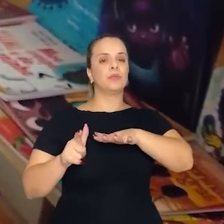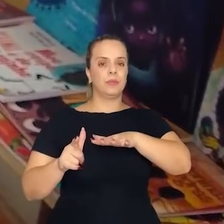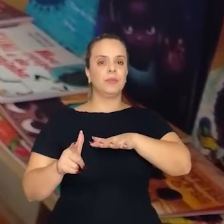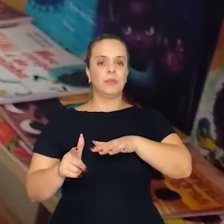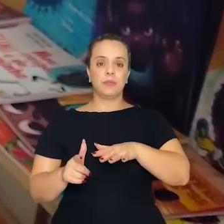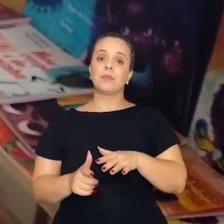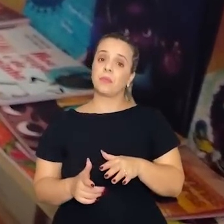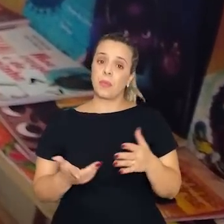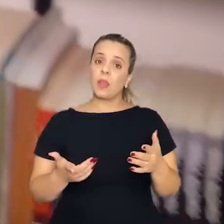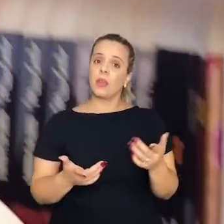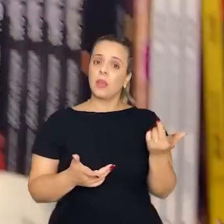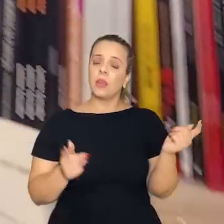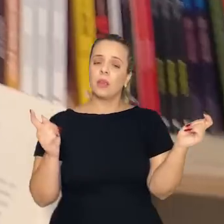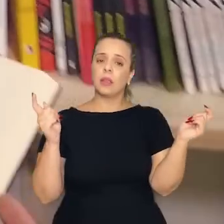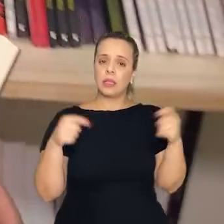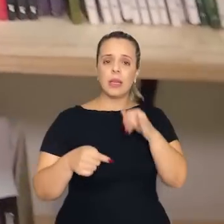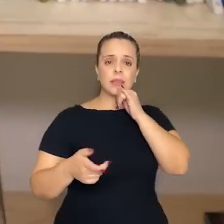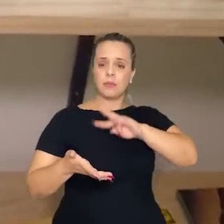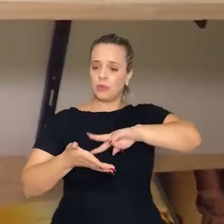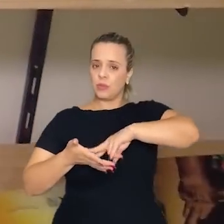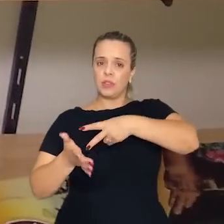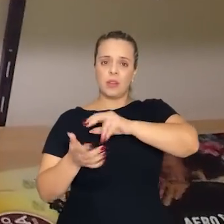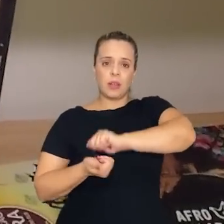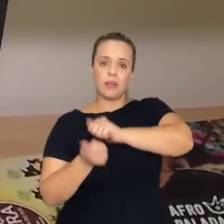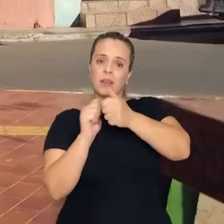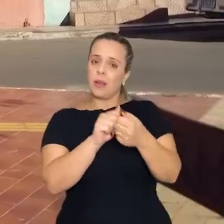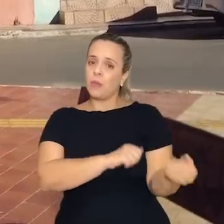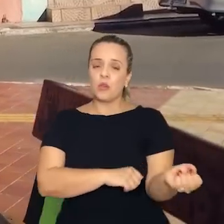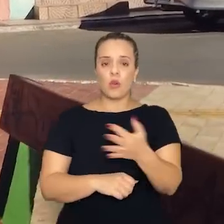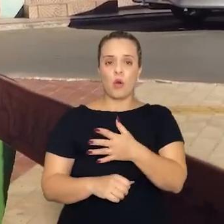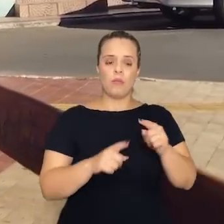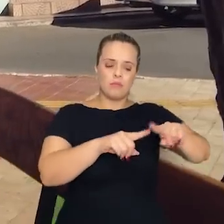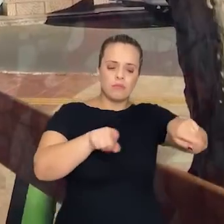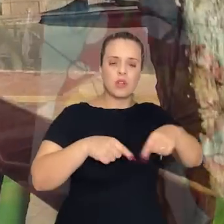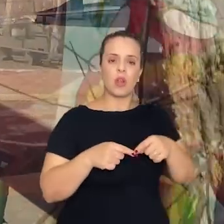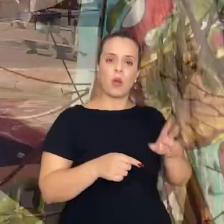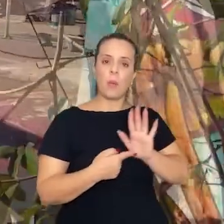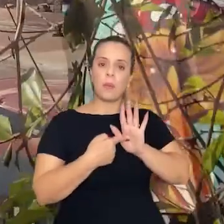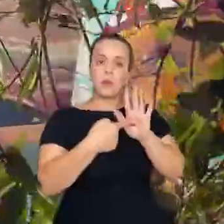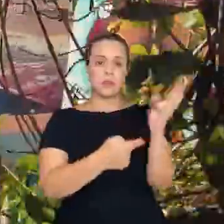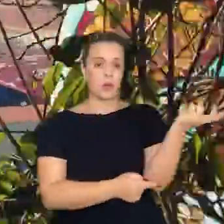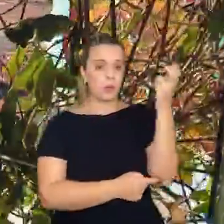e ressignificando cada sala aqui com cultura, com cultura negra.